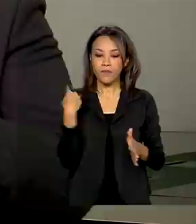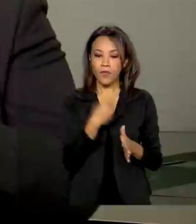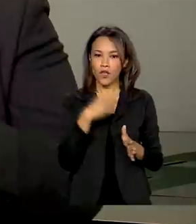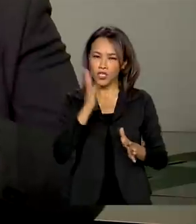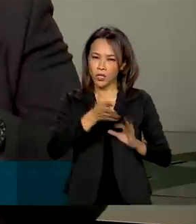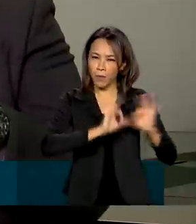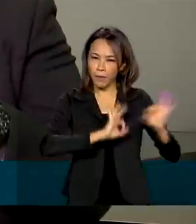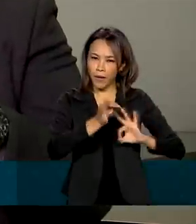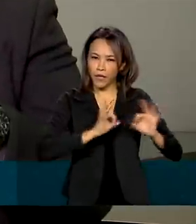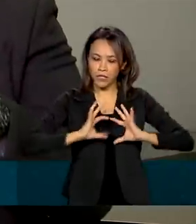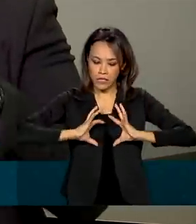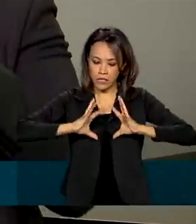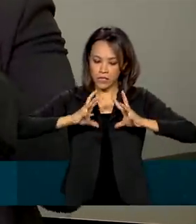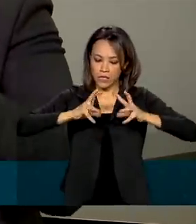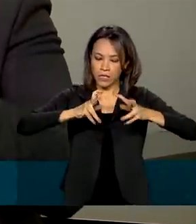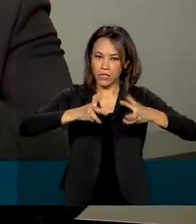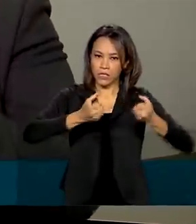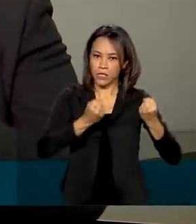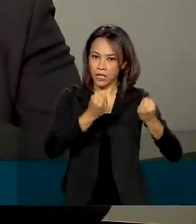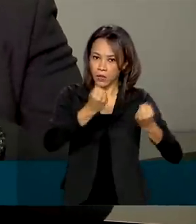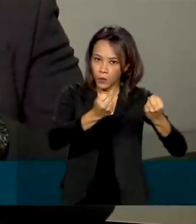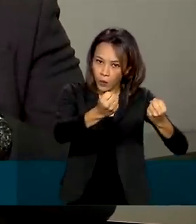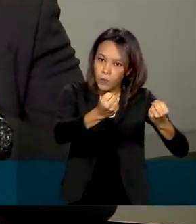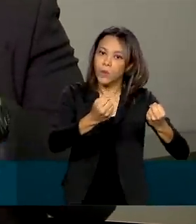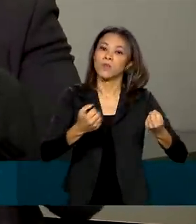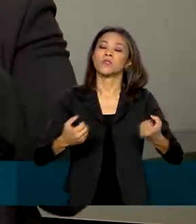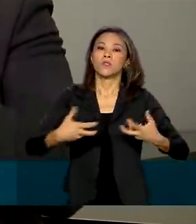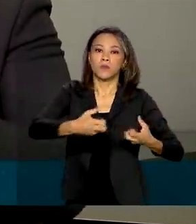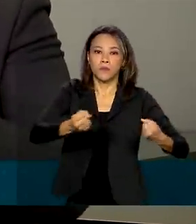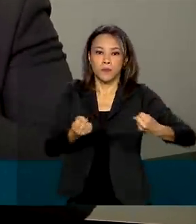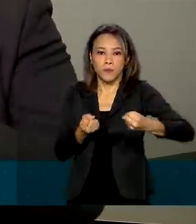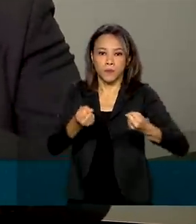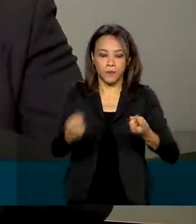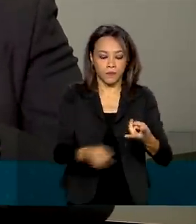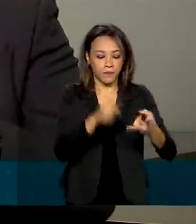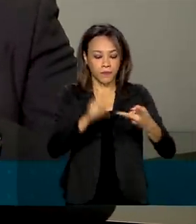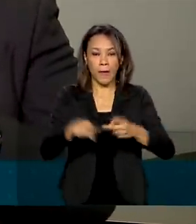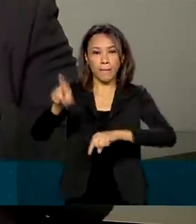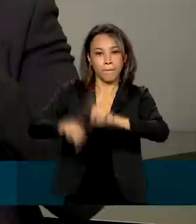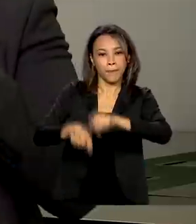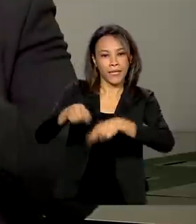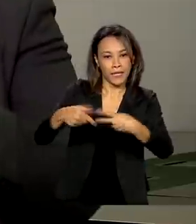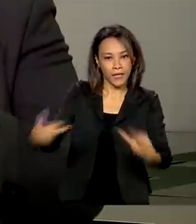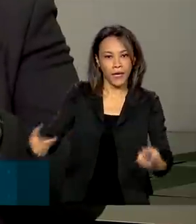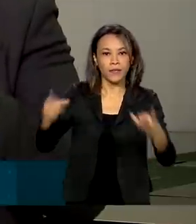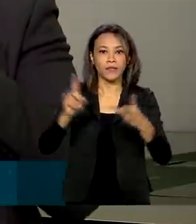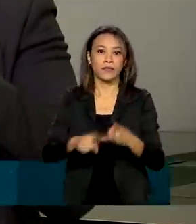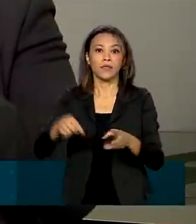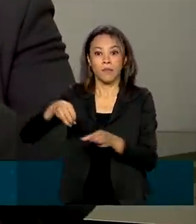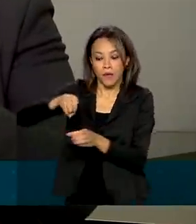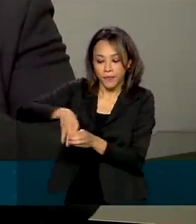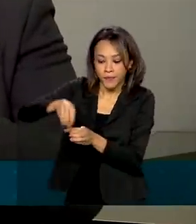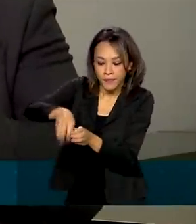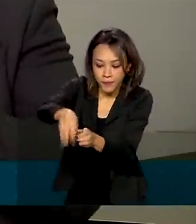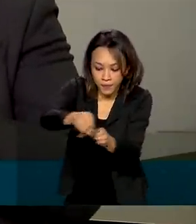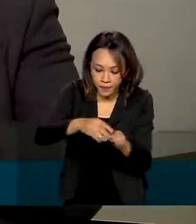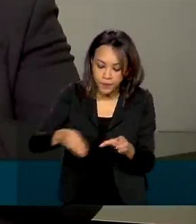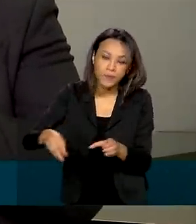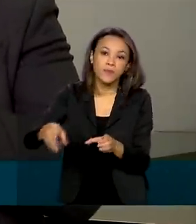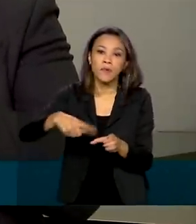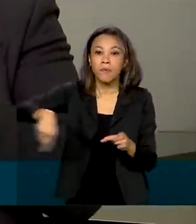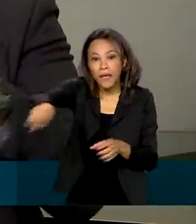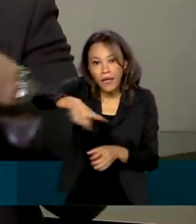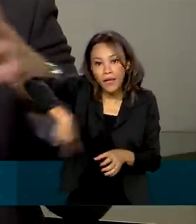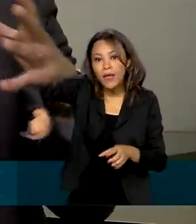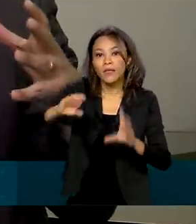tratores, de carretinhas, de ferramental, de plantadeiras, adubadeiras, para